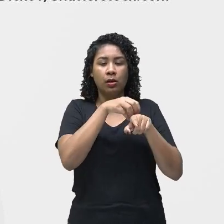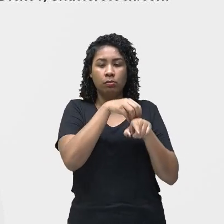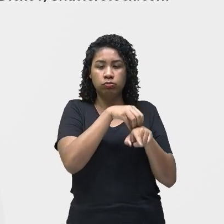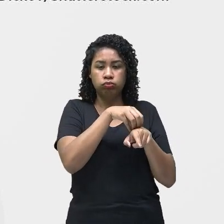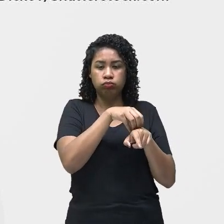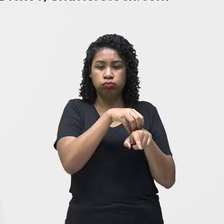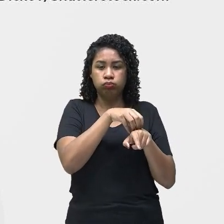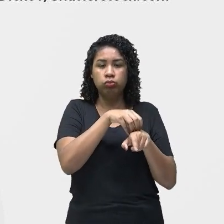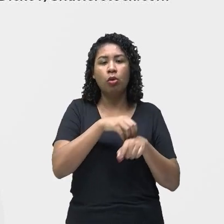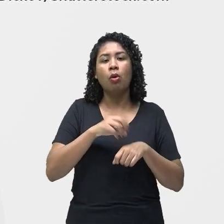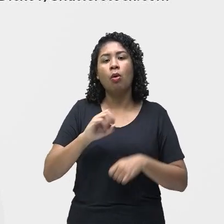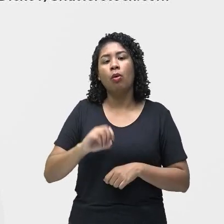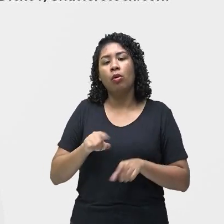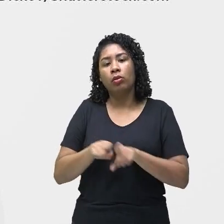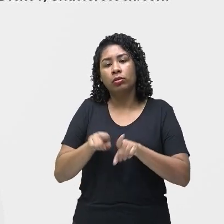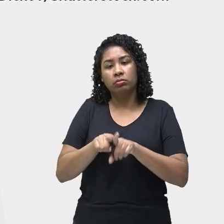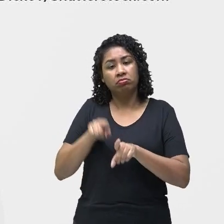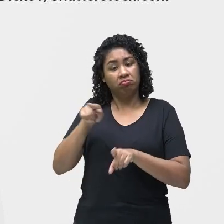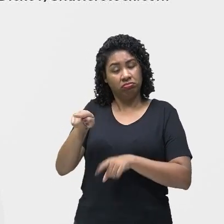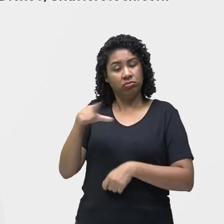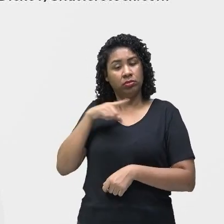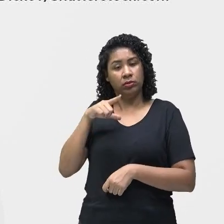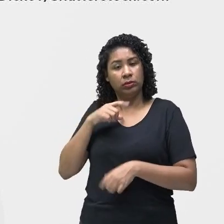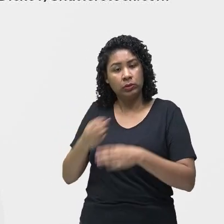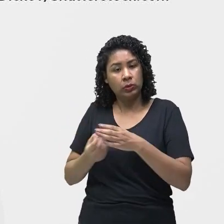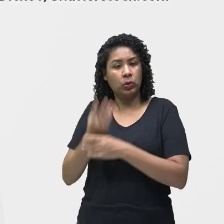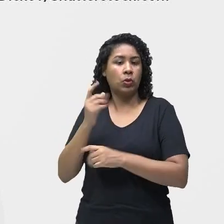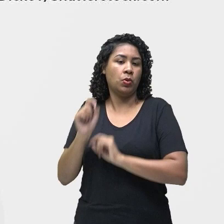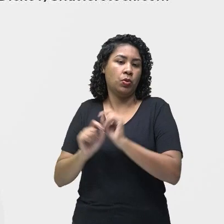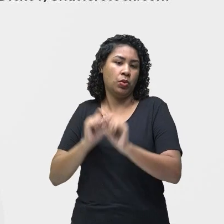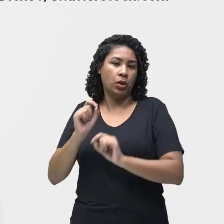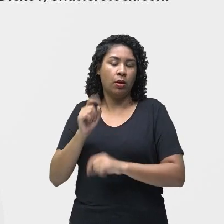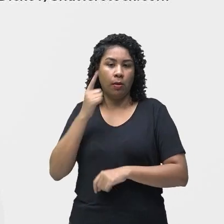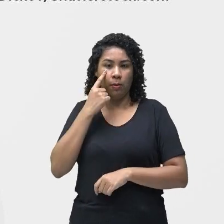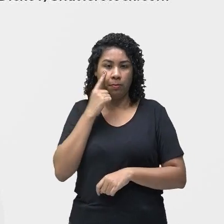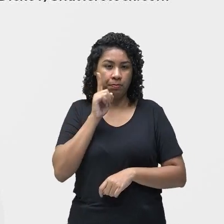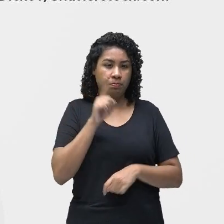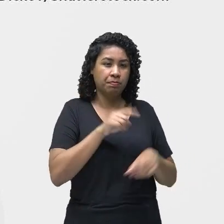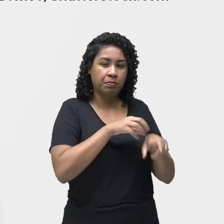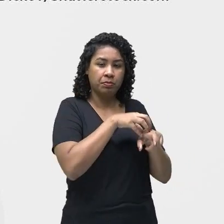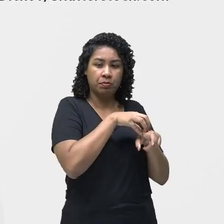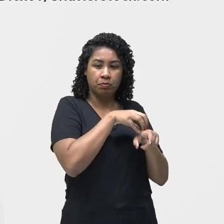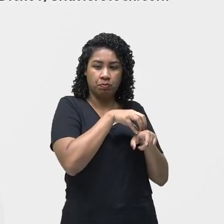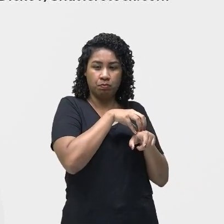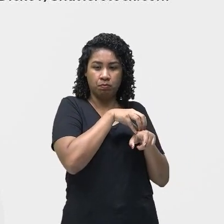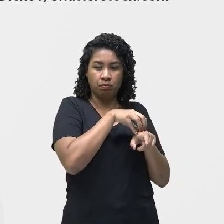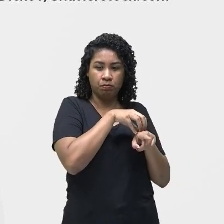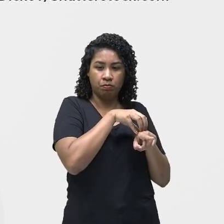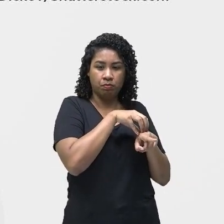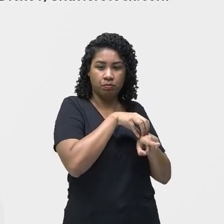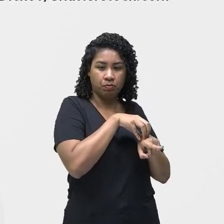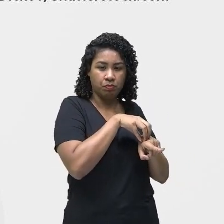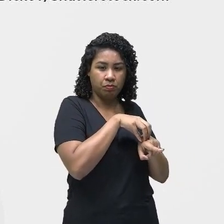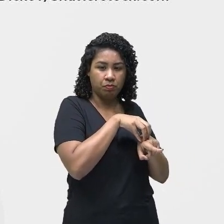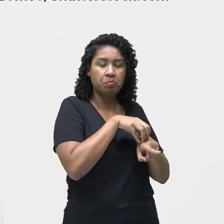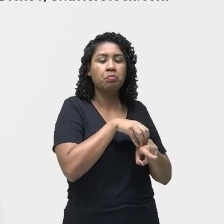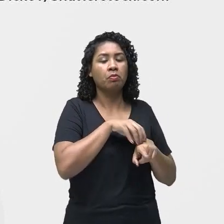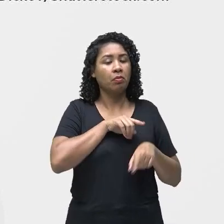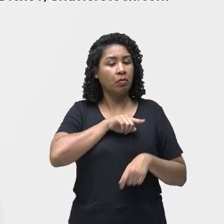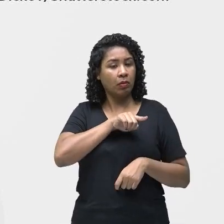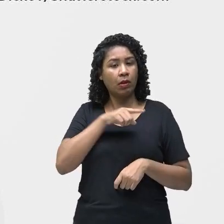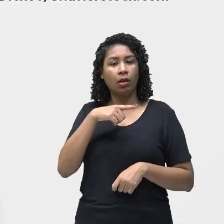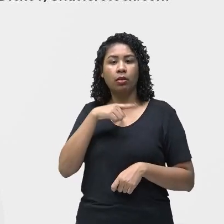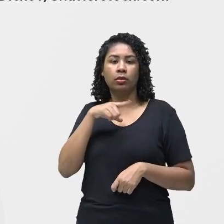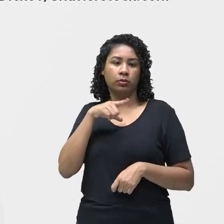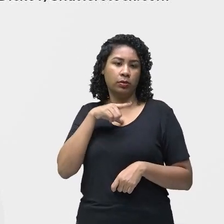causadores da extossomose. Então, o caramujo tem aí o causador da doença. Quando a pessoa